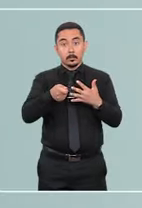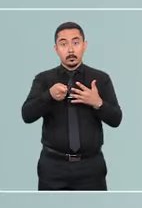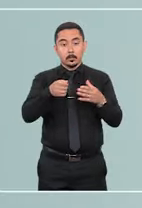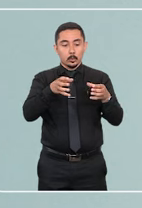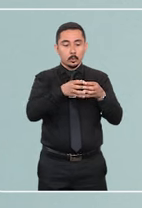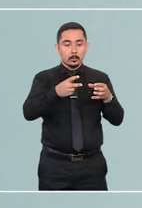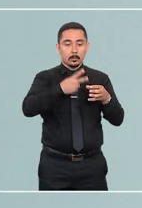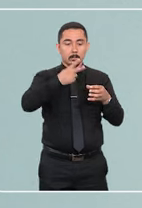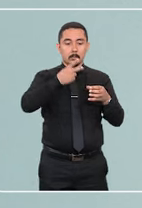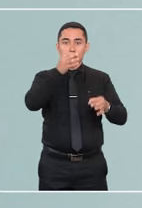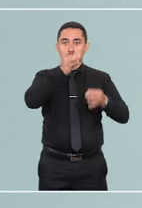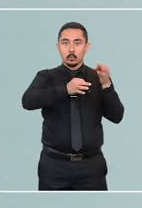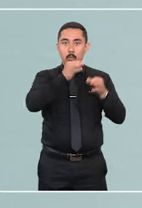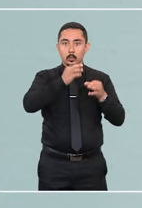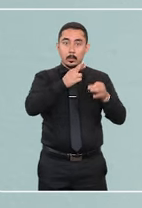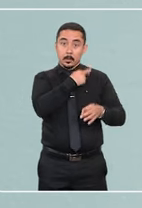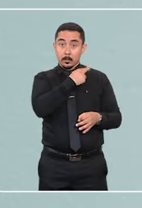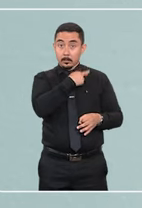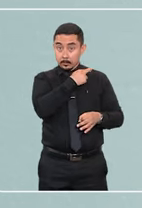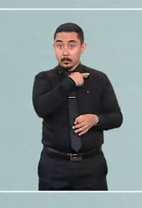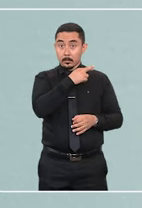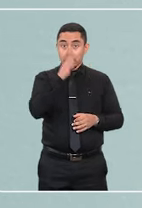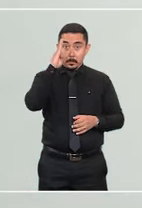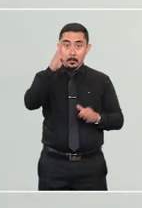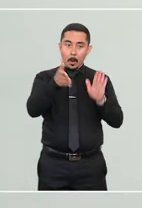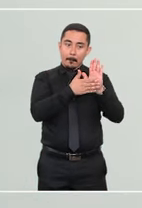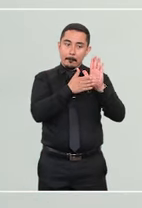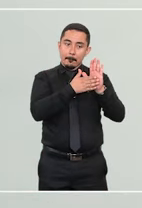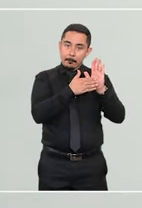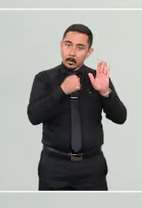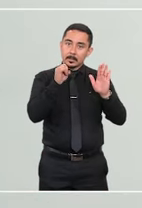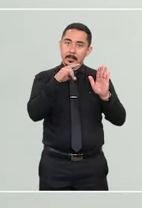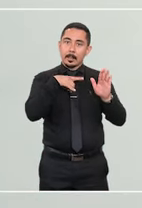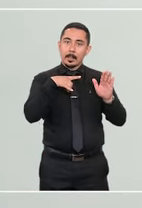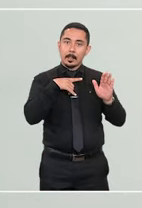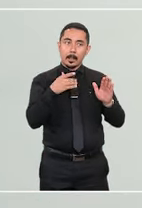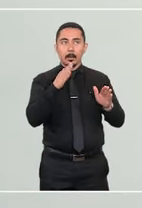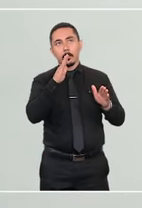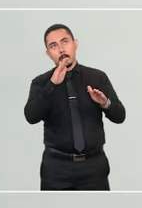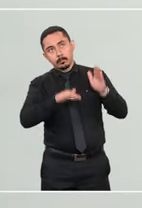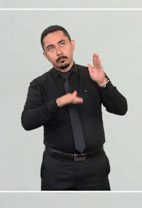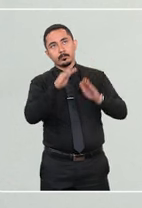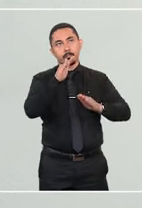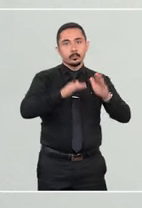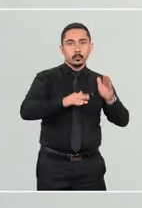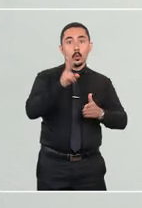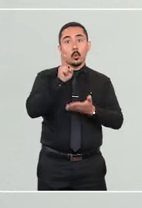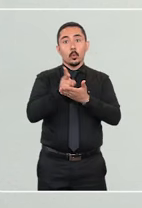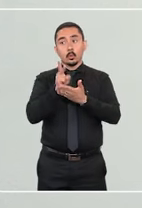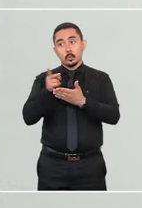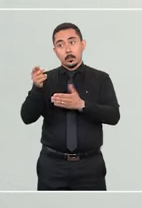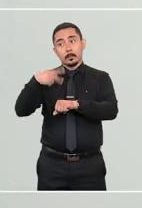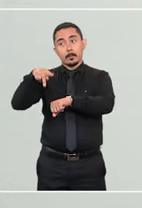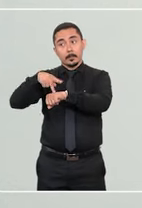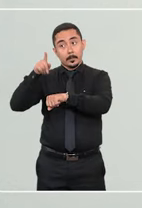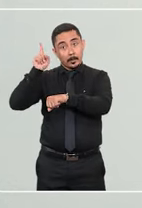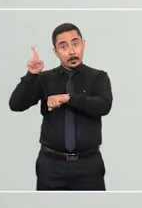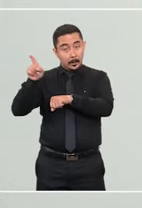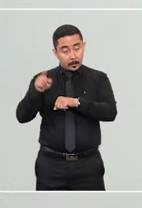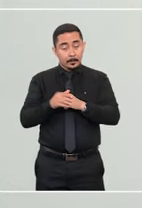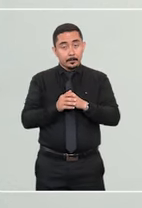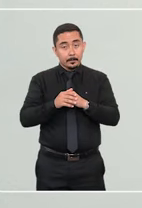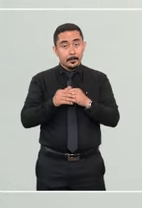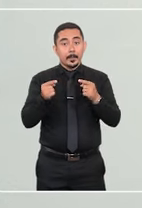Em outra decisão, a segunda turma julgou que a responsabilidade por provar a existência de exceções que justifiquem a